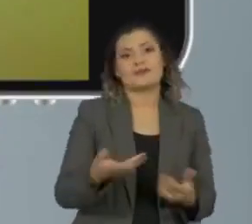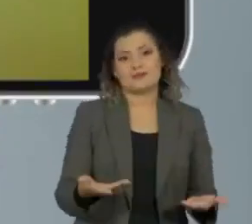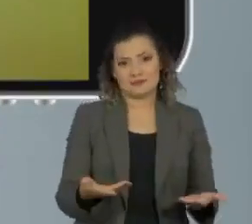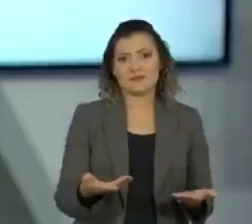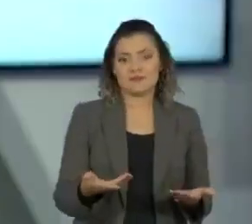contextos.